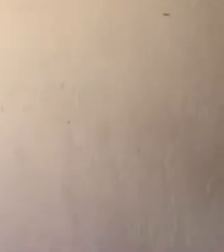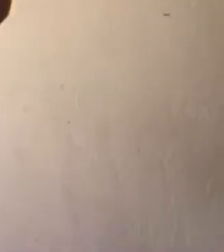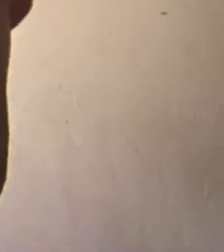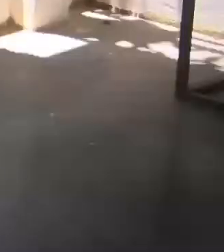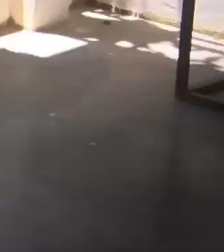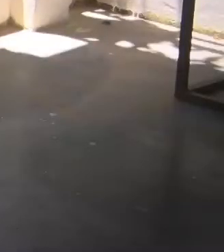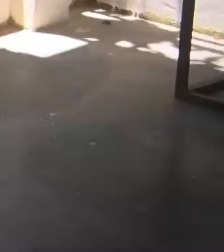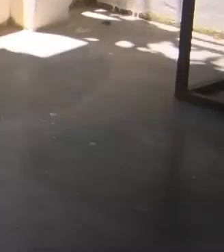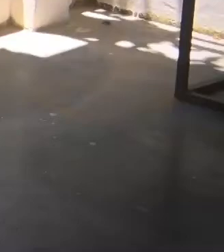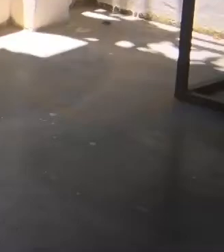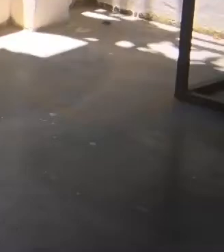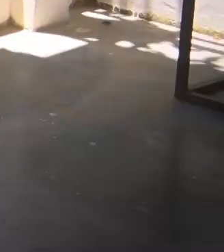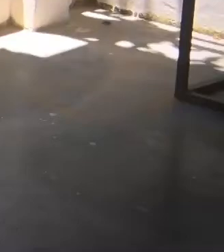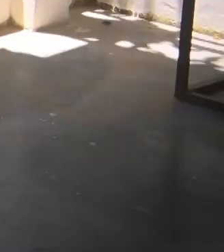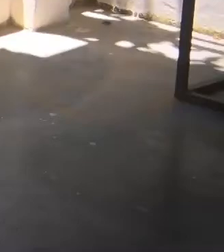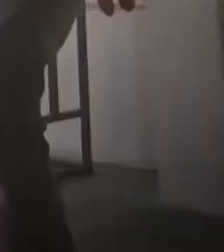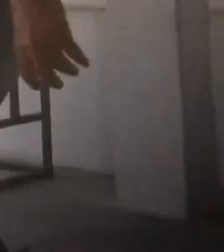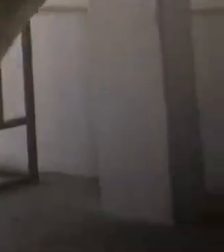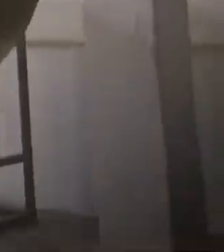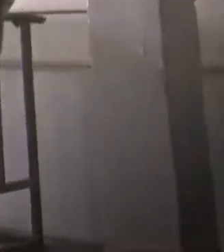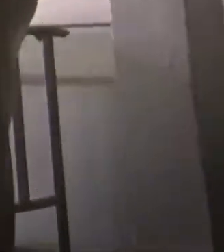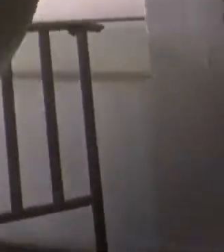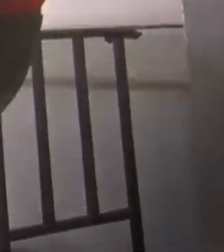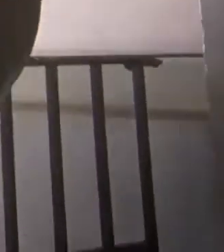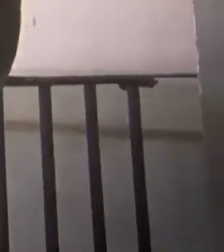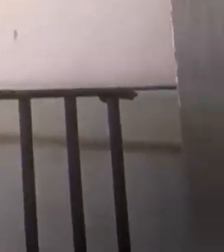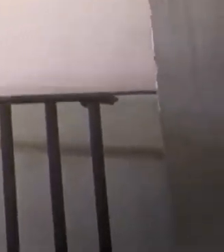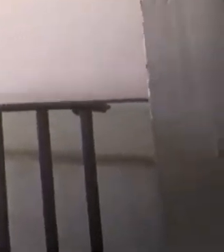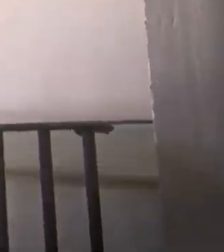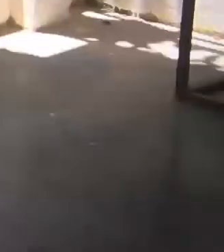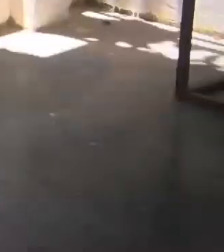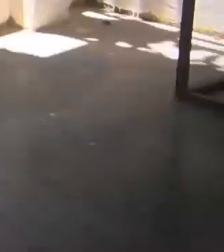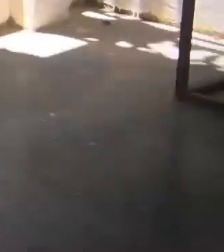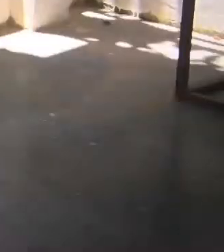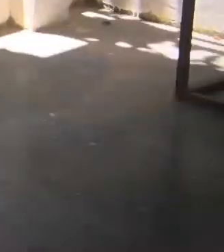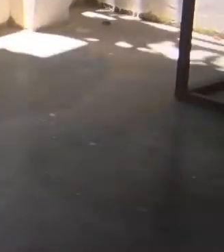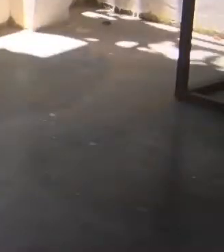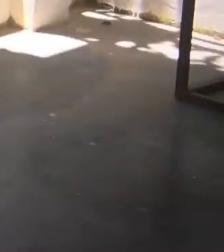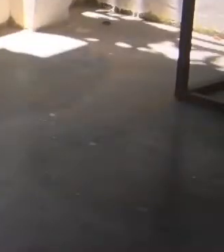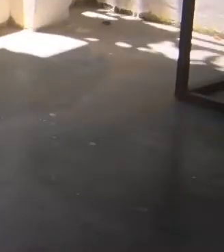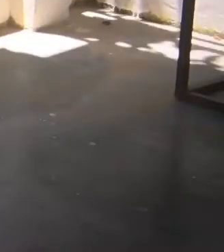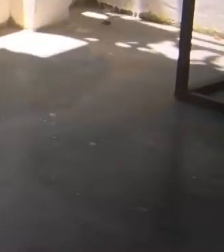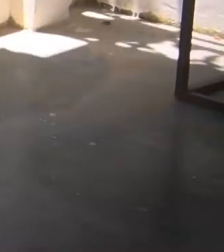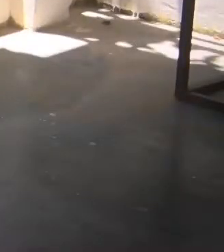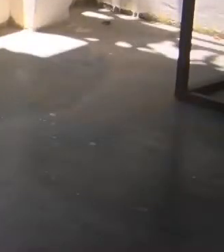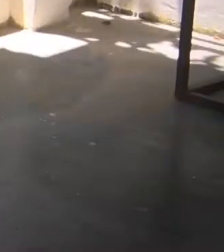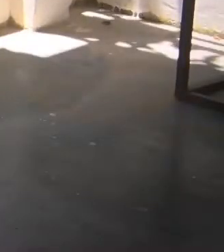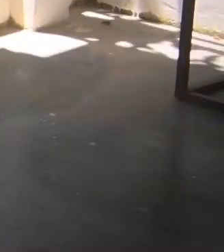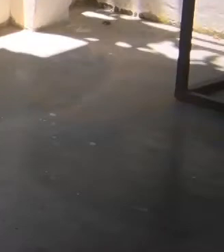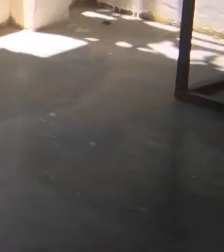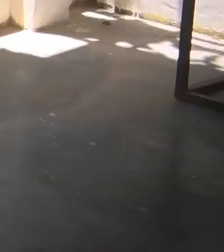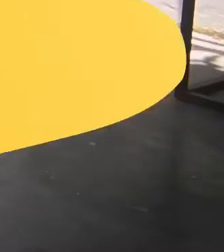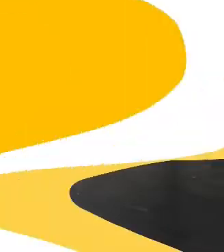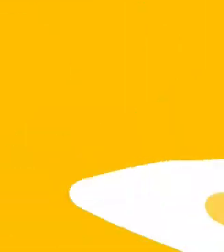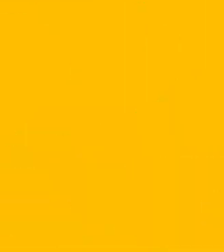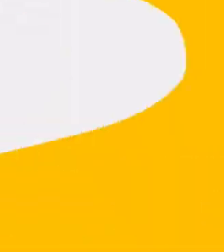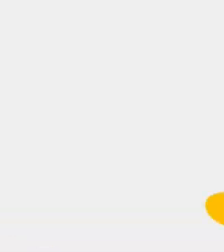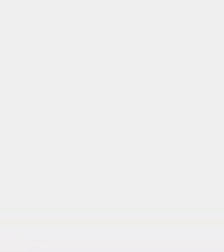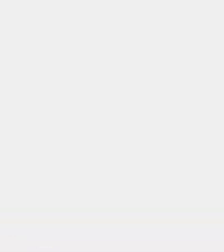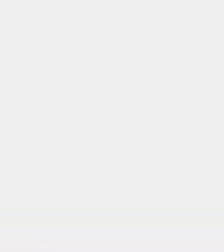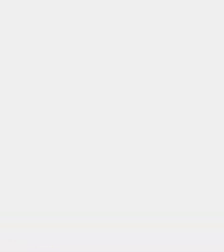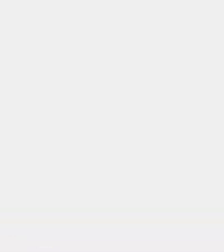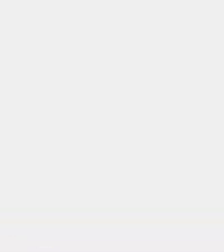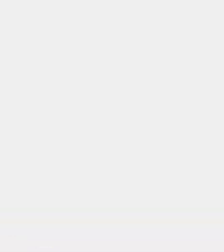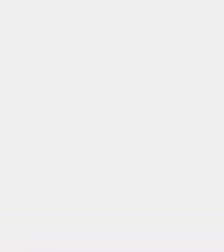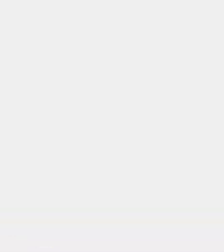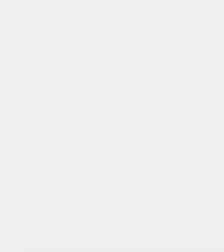frente do samba de coco. Aí eu comecei a fazer o samba até hoje e continuo a fazer até quando eu estiver perto de morrer também. Meus filhos, meus netos vão assumir, isso eu